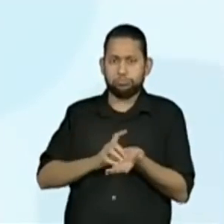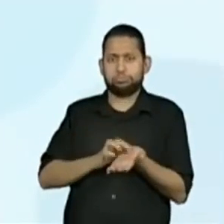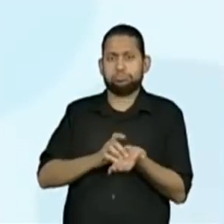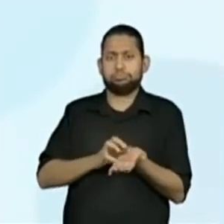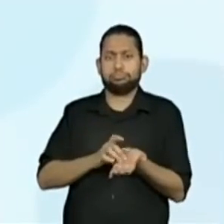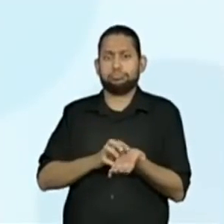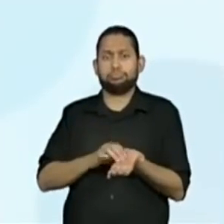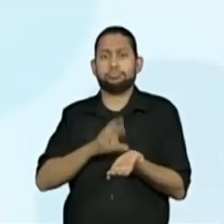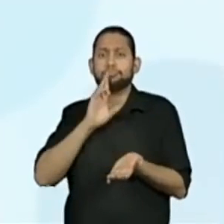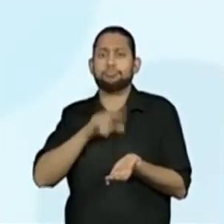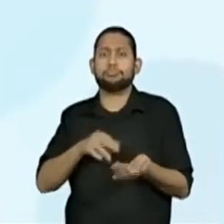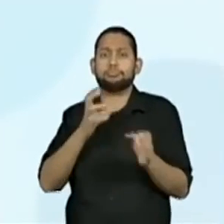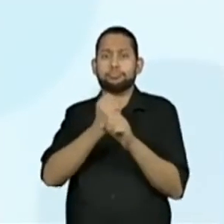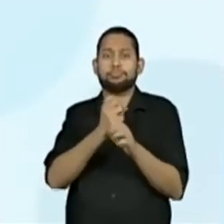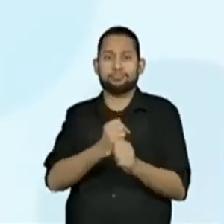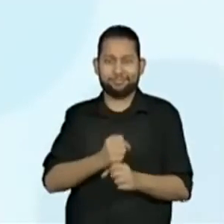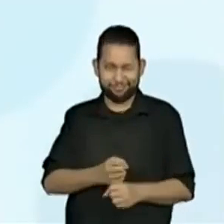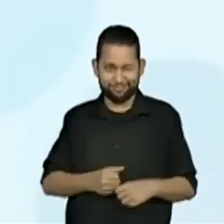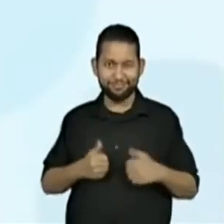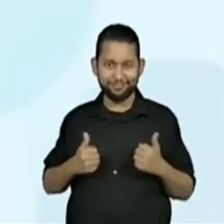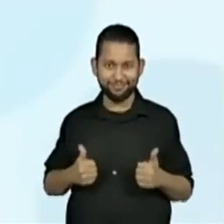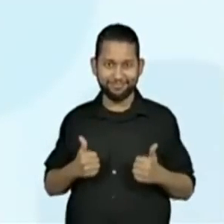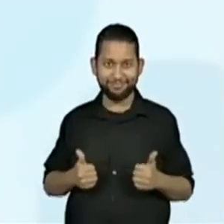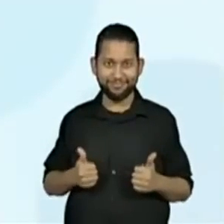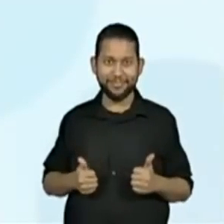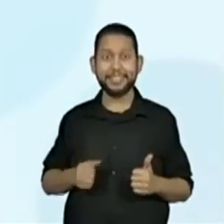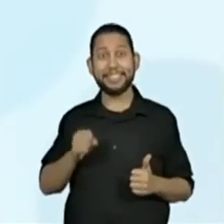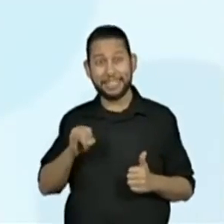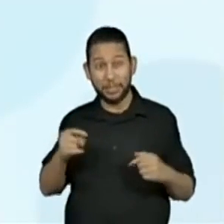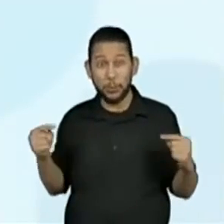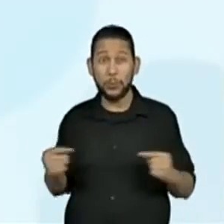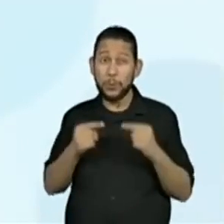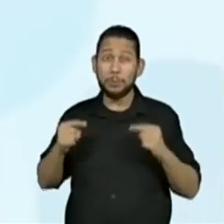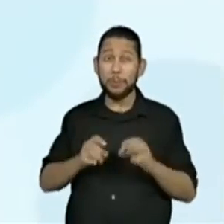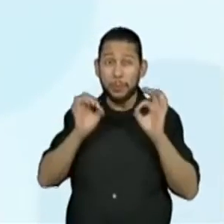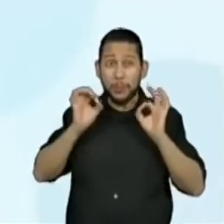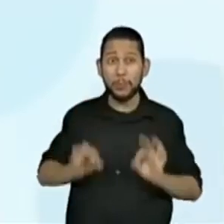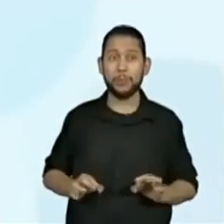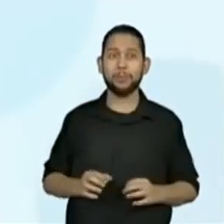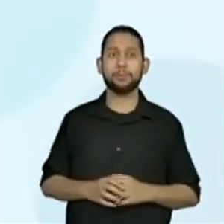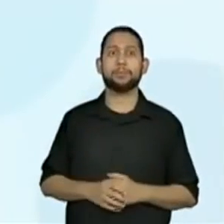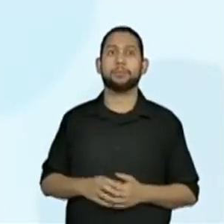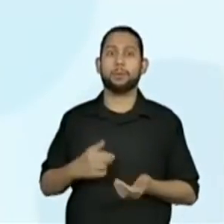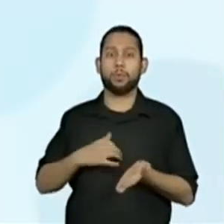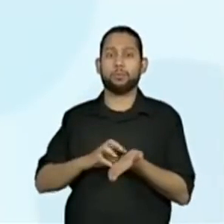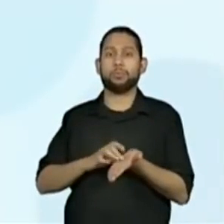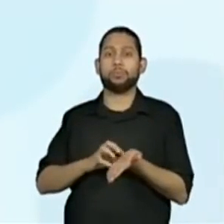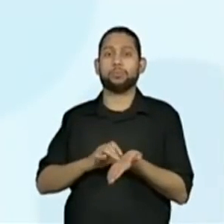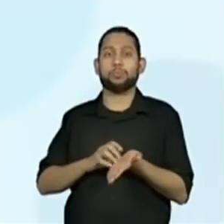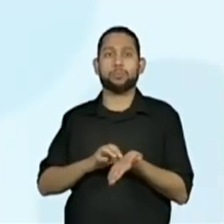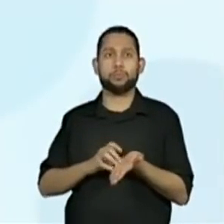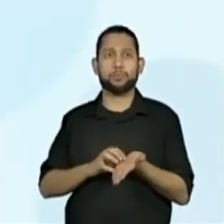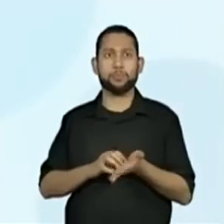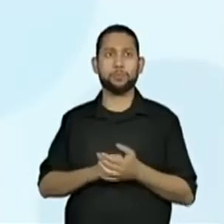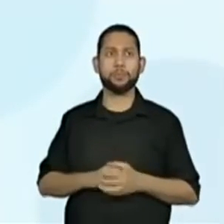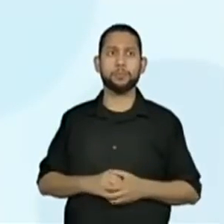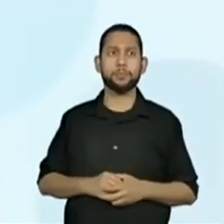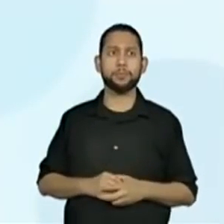cálculos aí, para a gente ver se os valores dessas divisões são equivalentes. Eu vou utilizar aqui uma